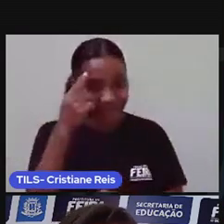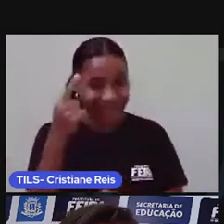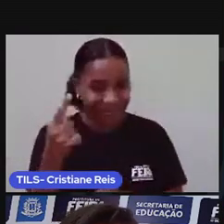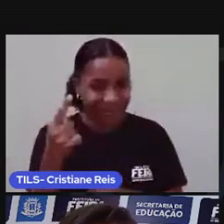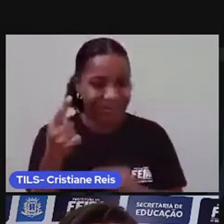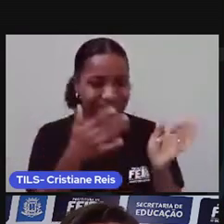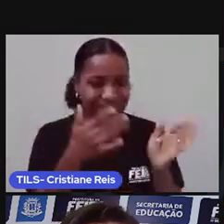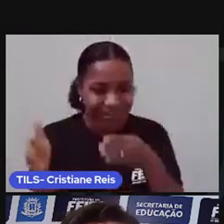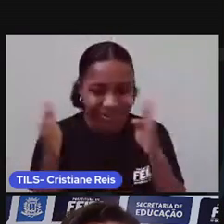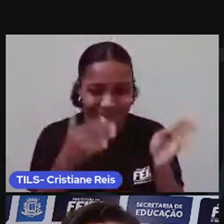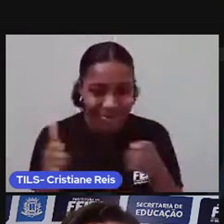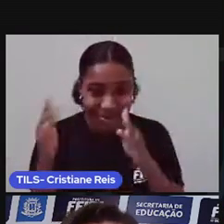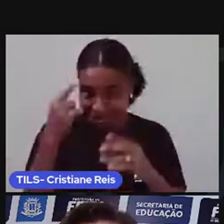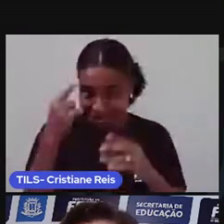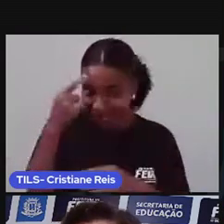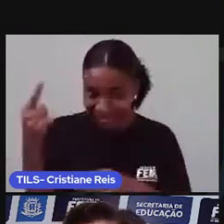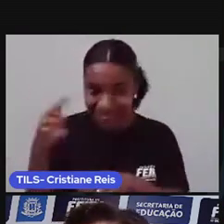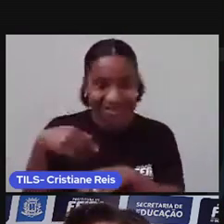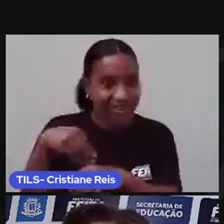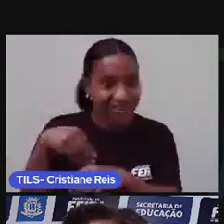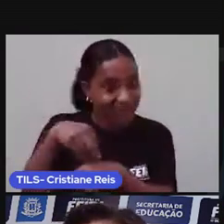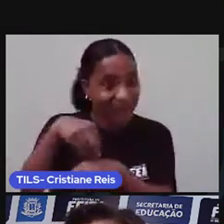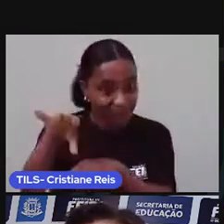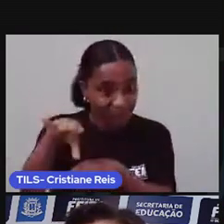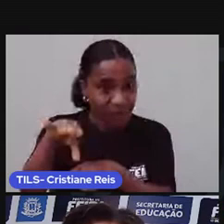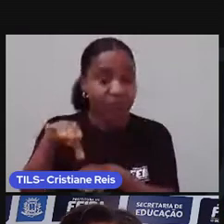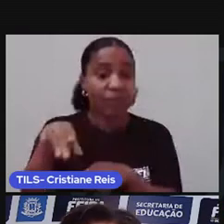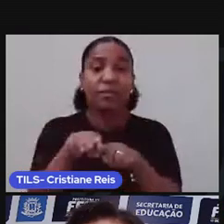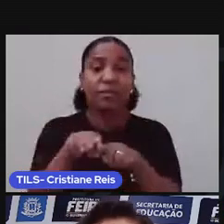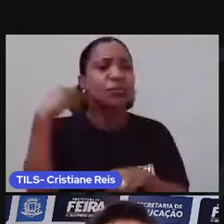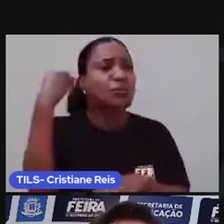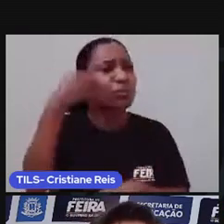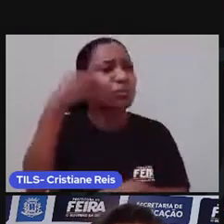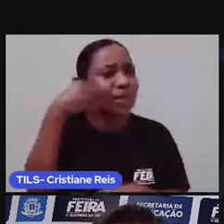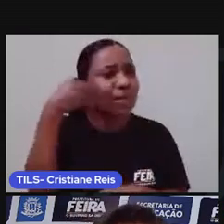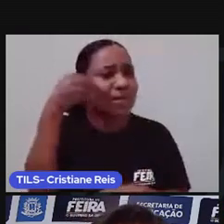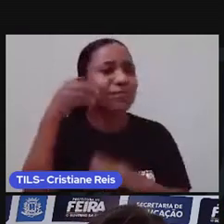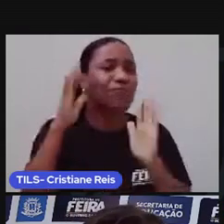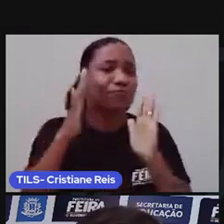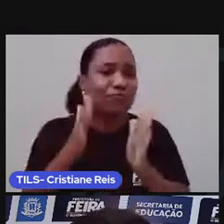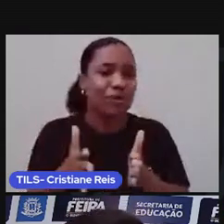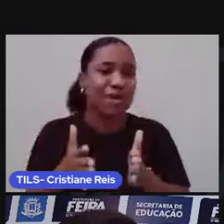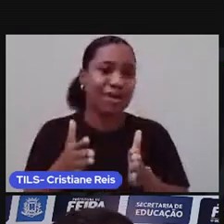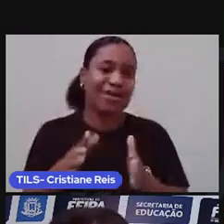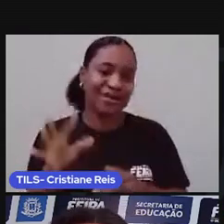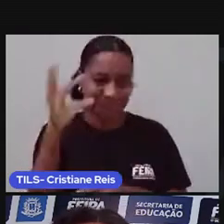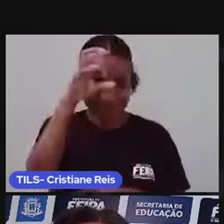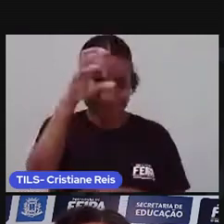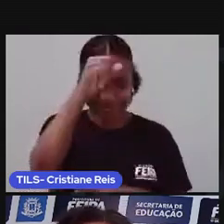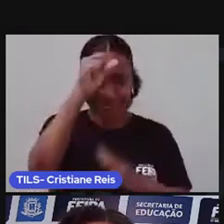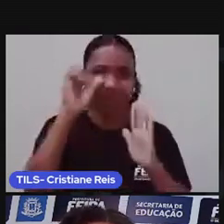assistissem na aula anterior e todas as experiências que você já vivenciou.